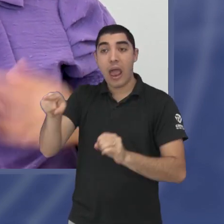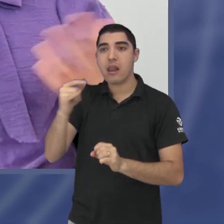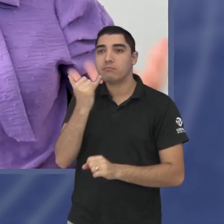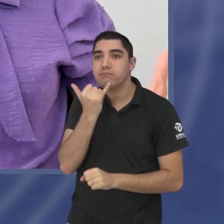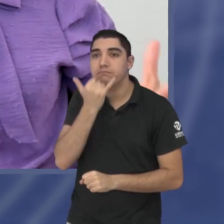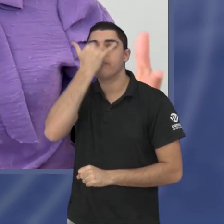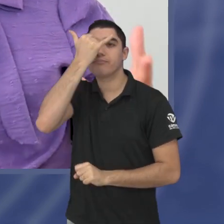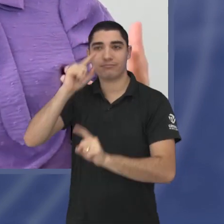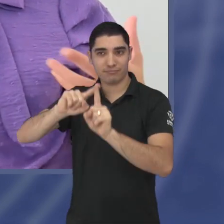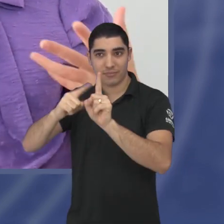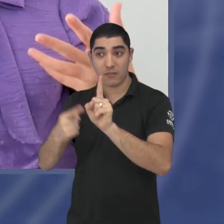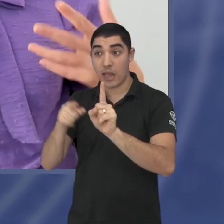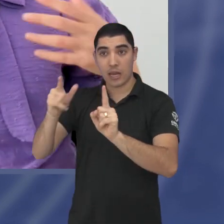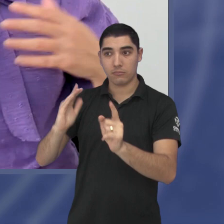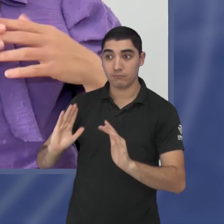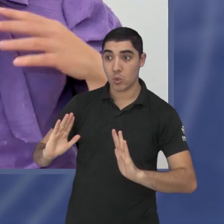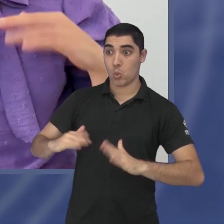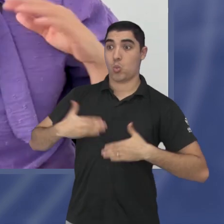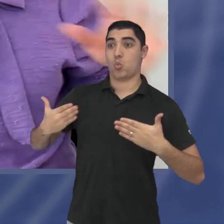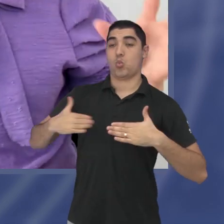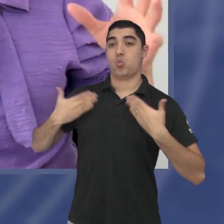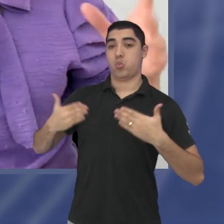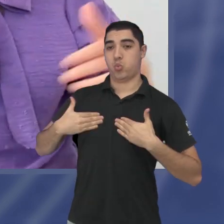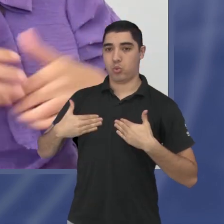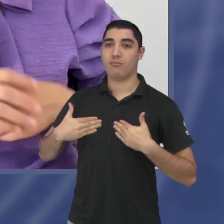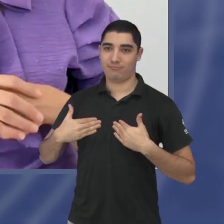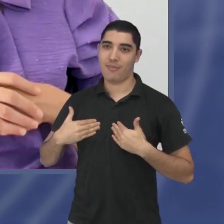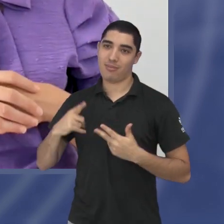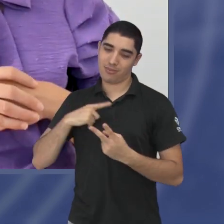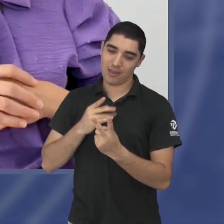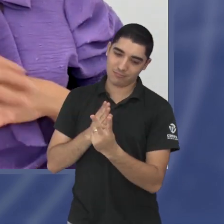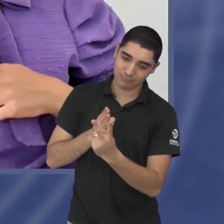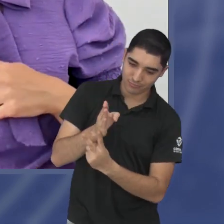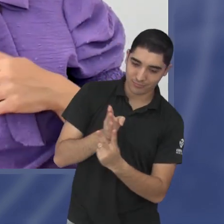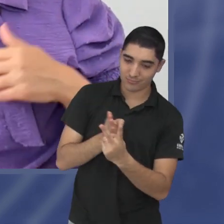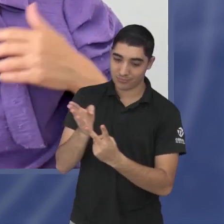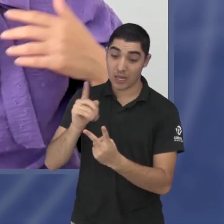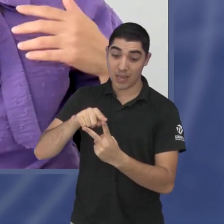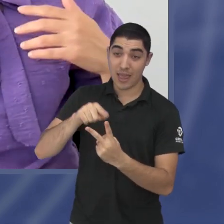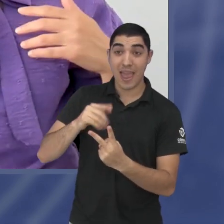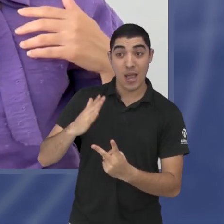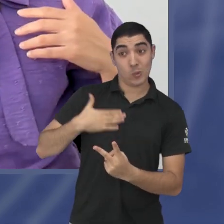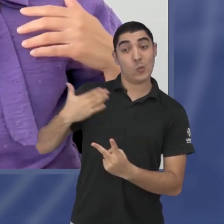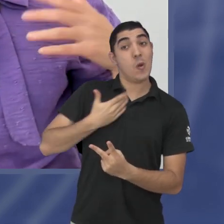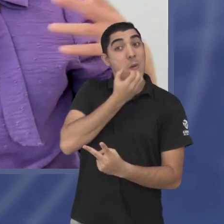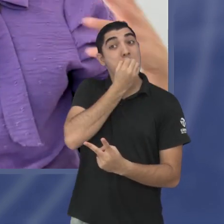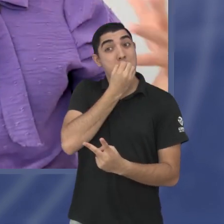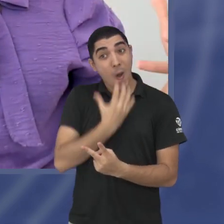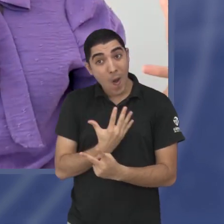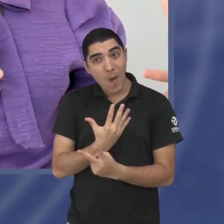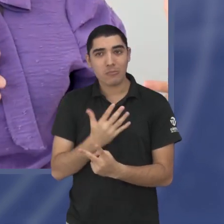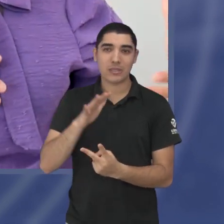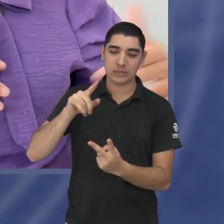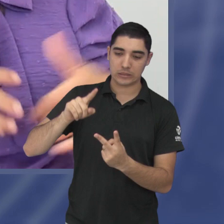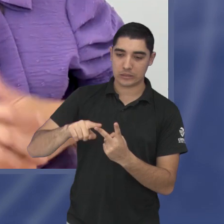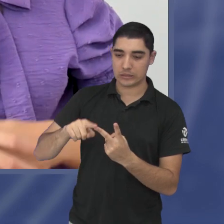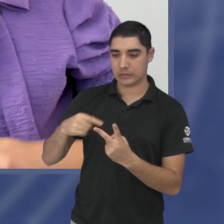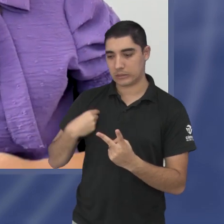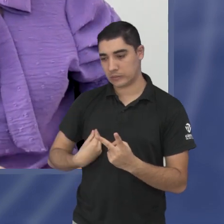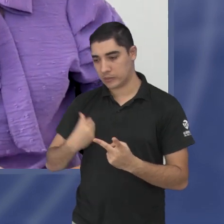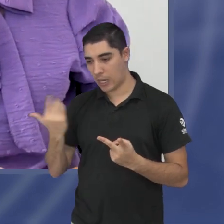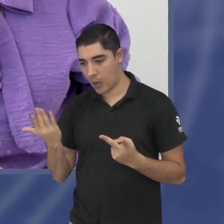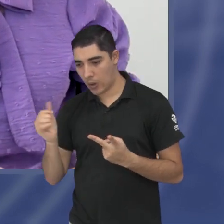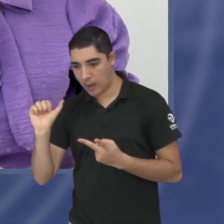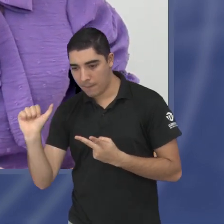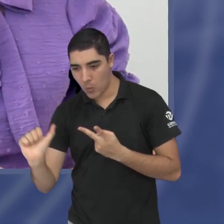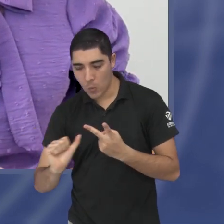primeiro vem a surpresa, tem os dois lados da surpresa, uma surpresa boa, ao mesmo tempo, minha vida vai mudar, e